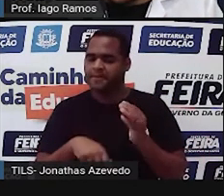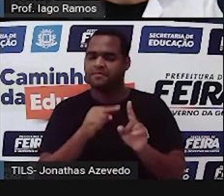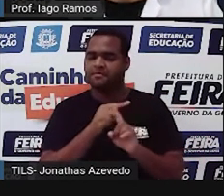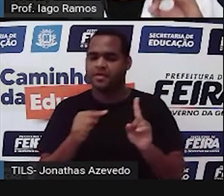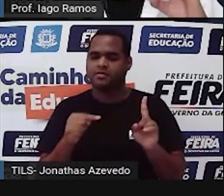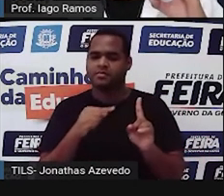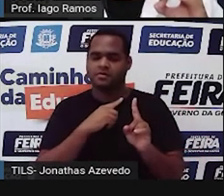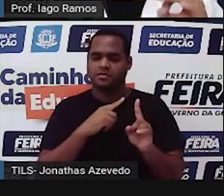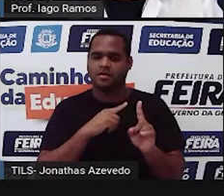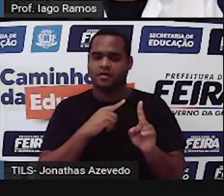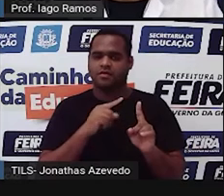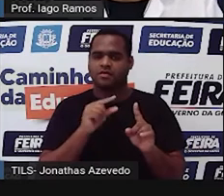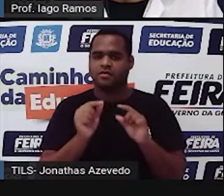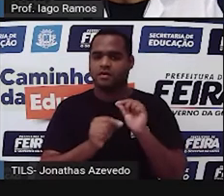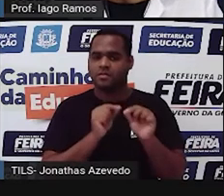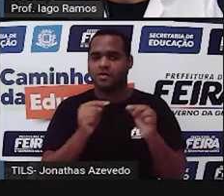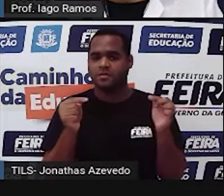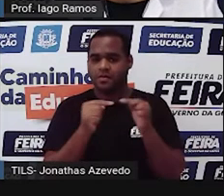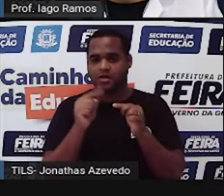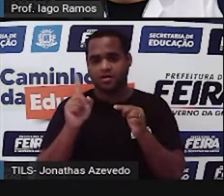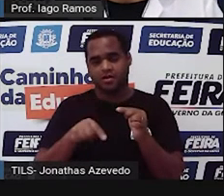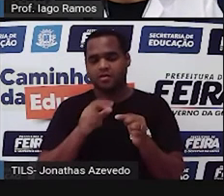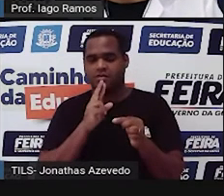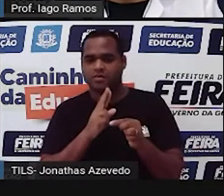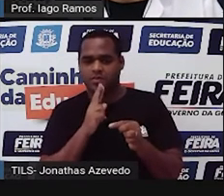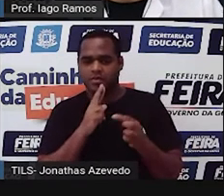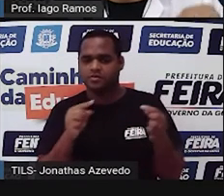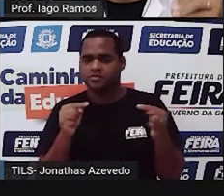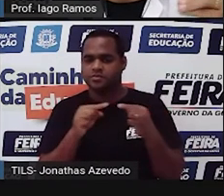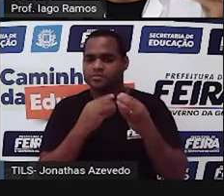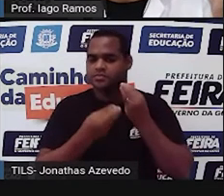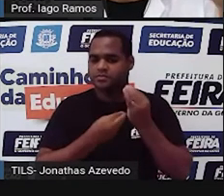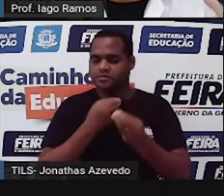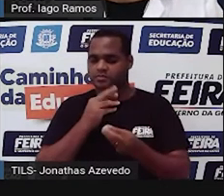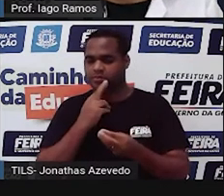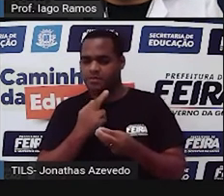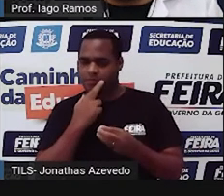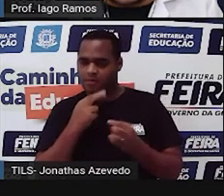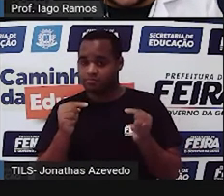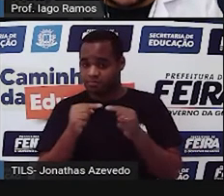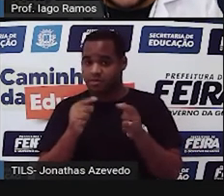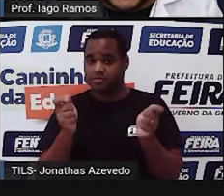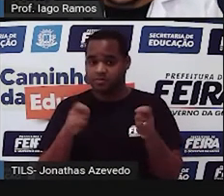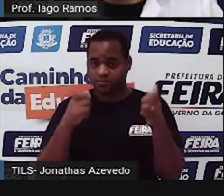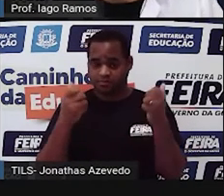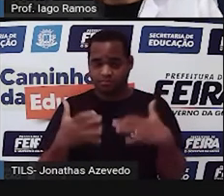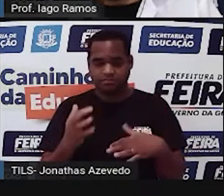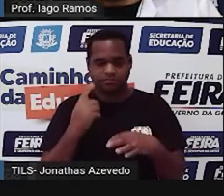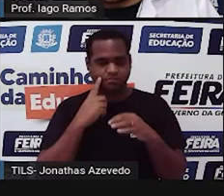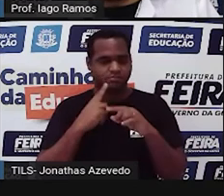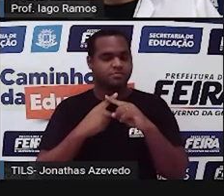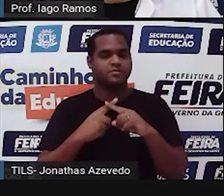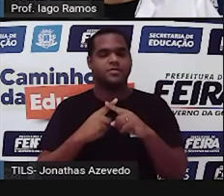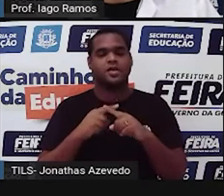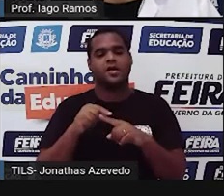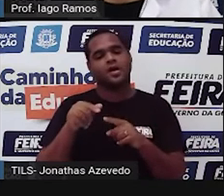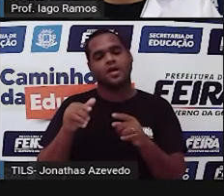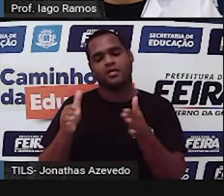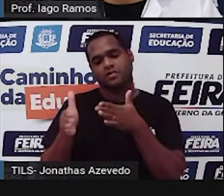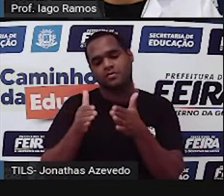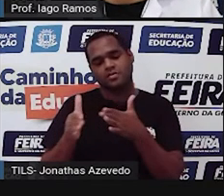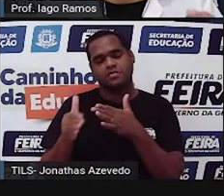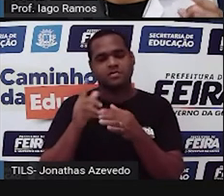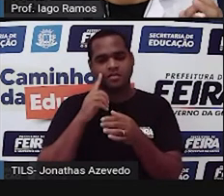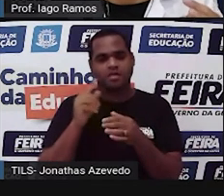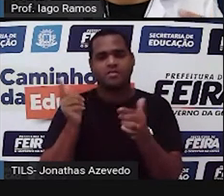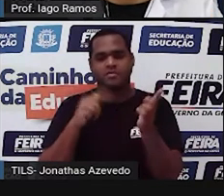metade do produto, ou seja, metade do resultado da multiplicação entre a medida do